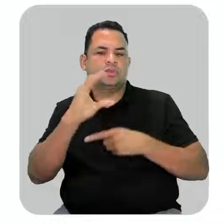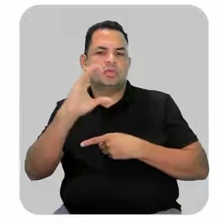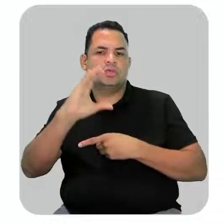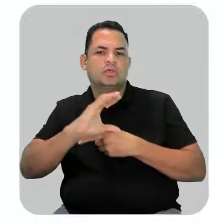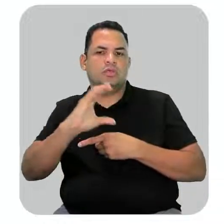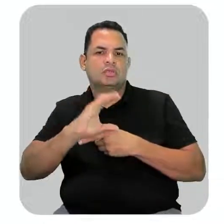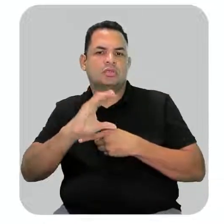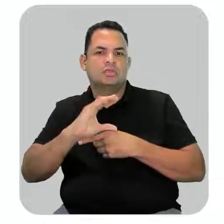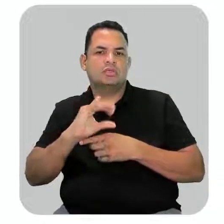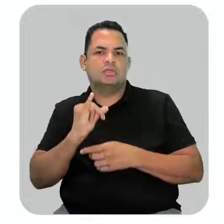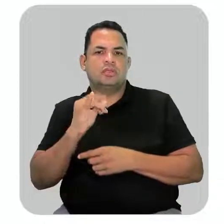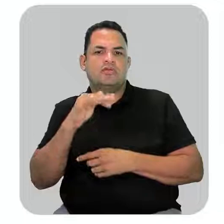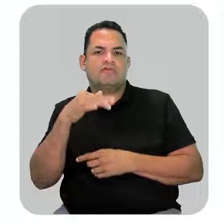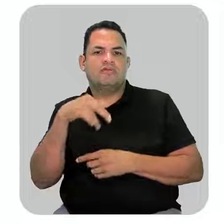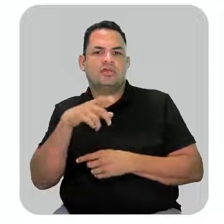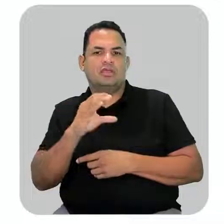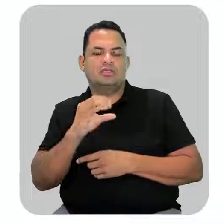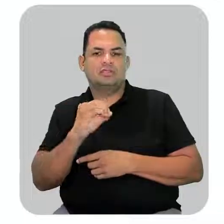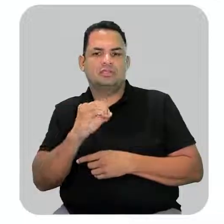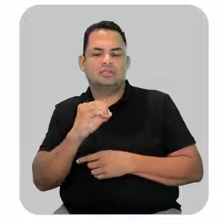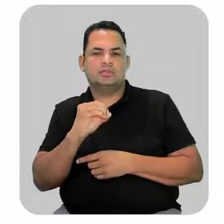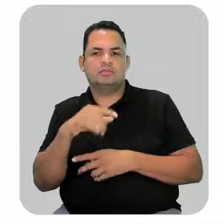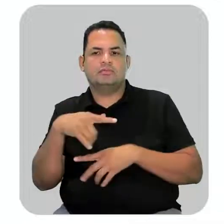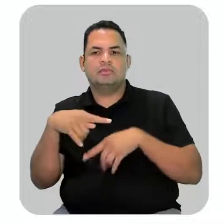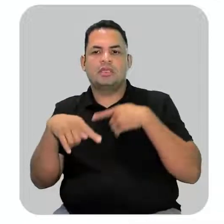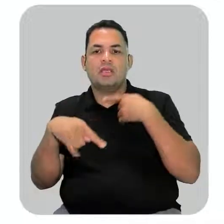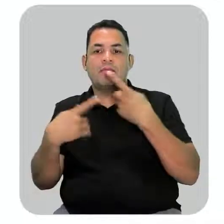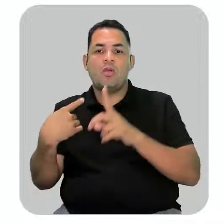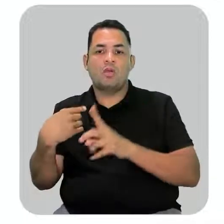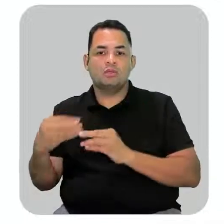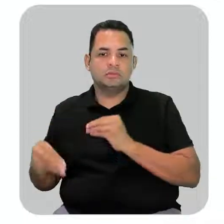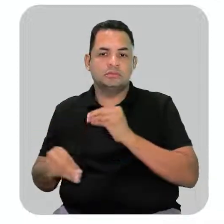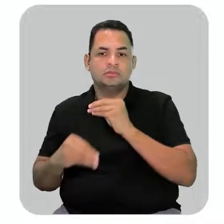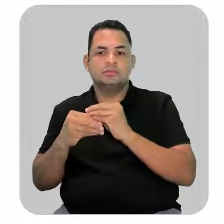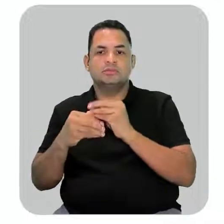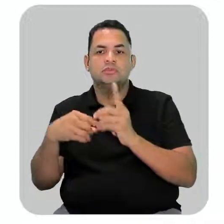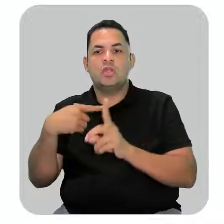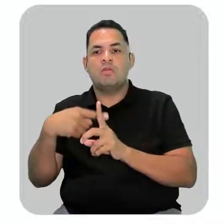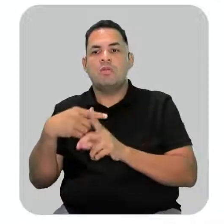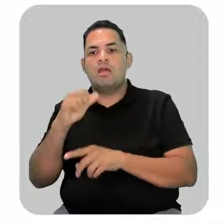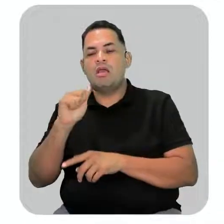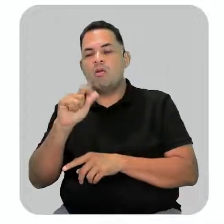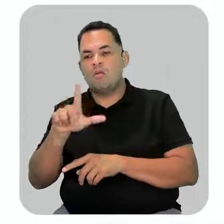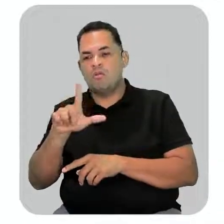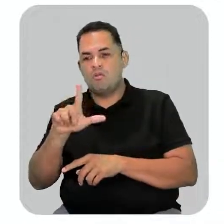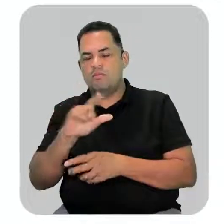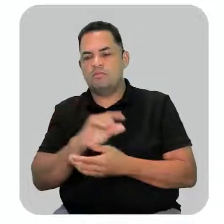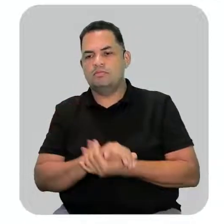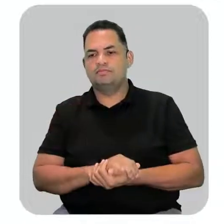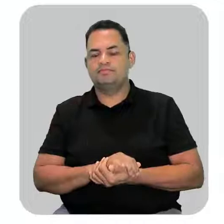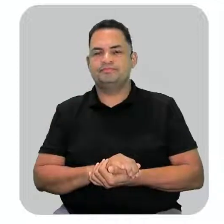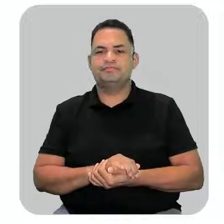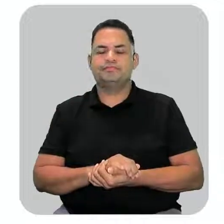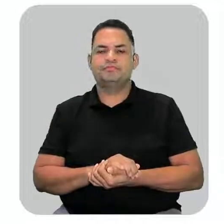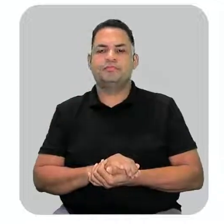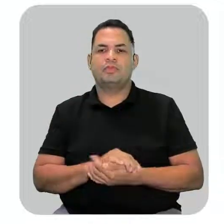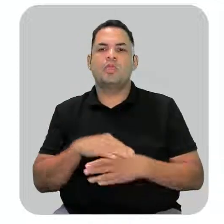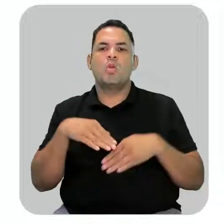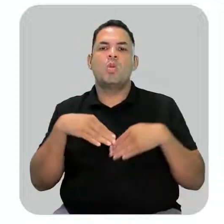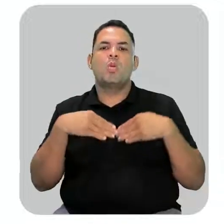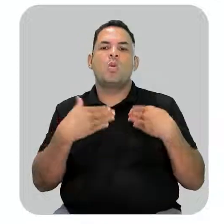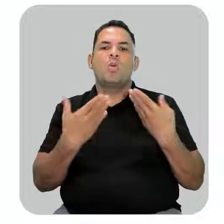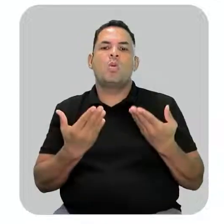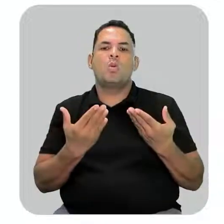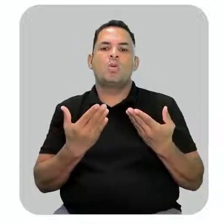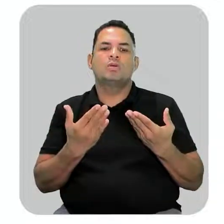aí coloca o em fixo e depois adiciona a terminação ao. Isso quando a gente